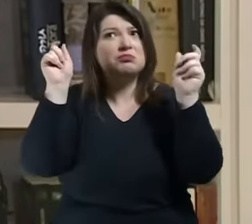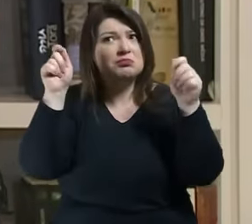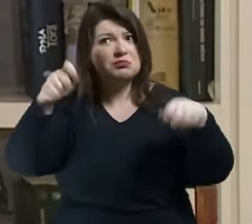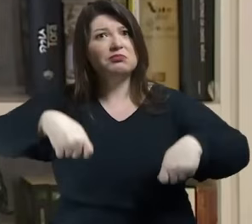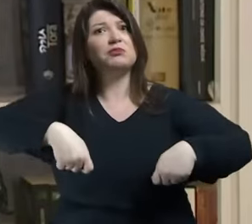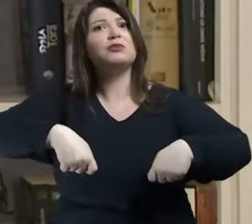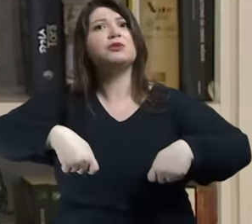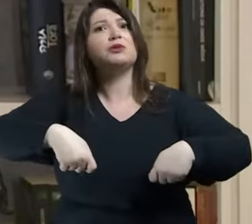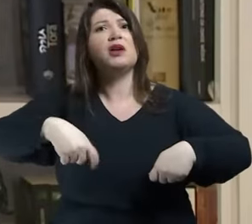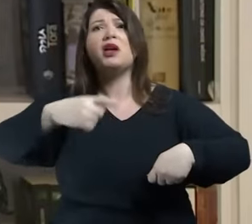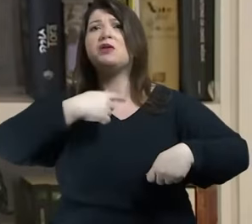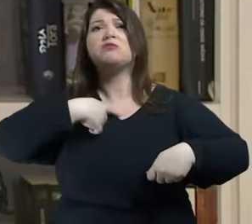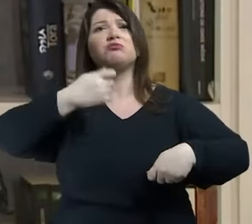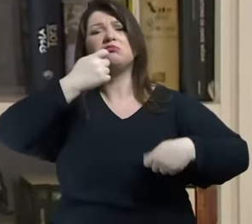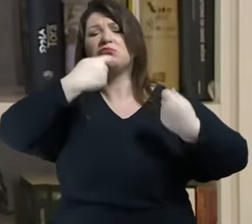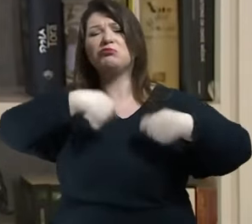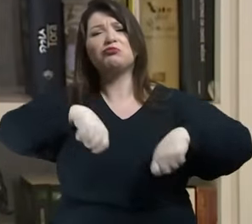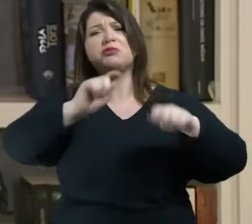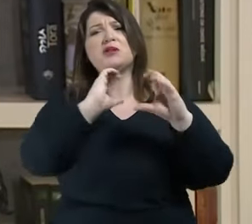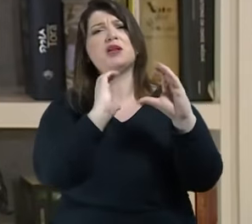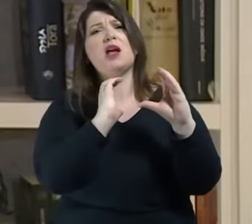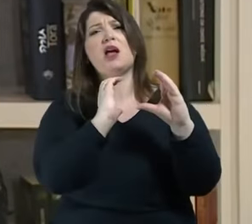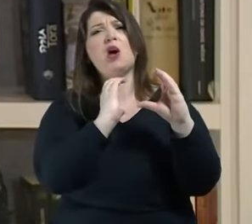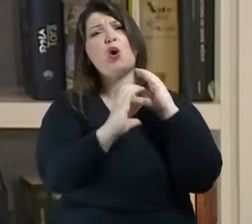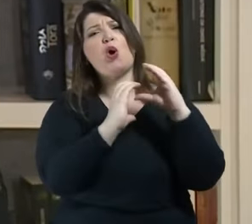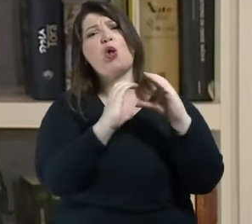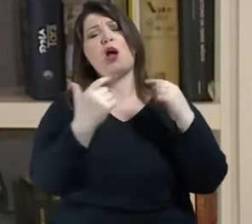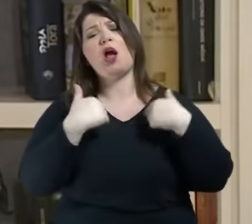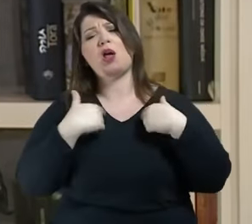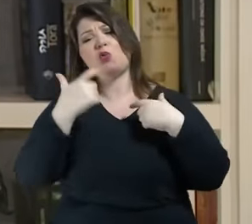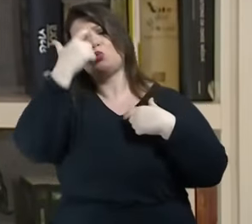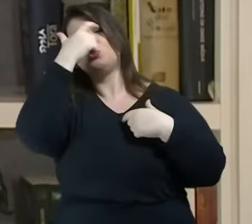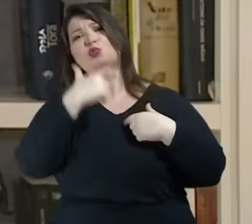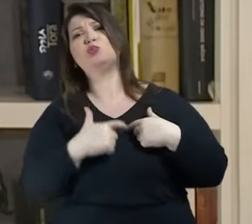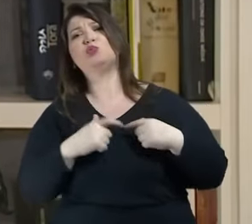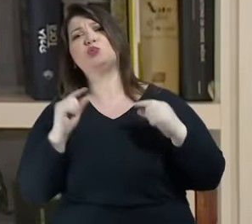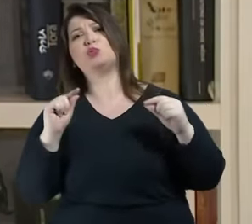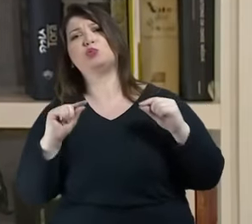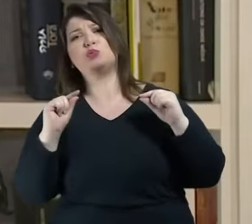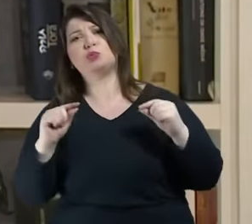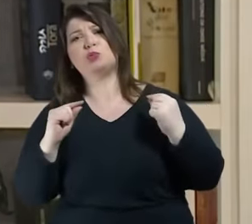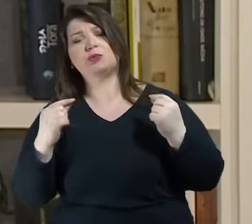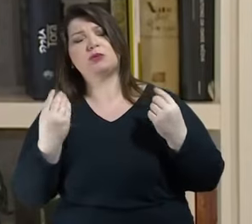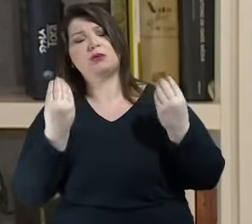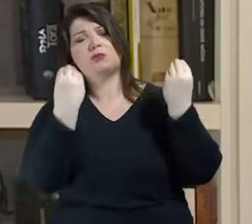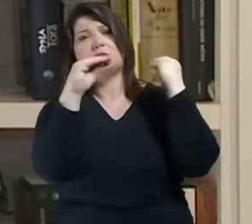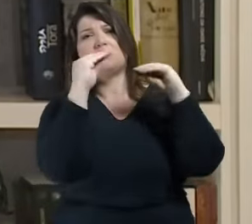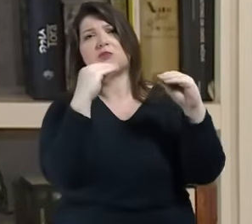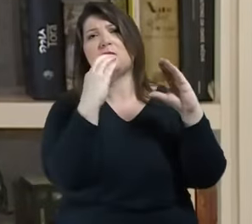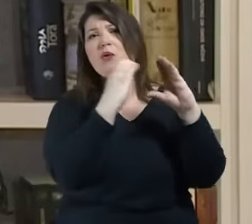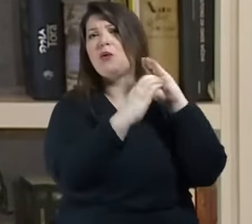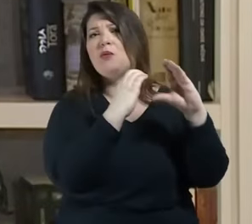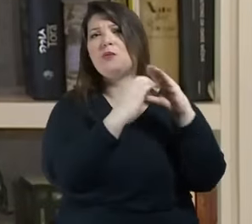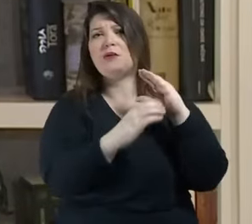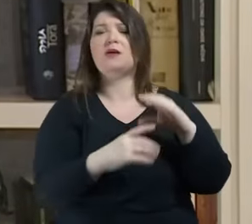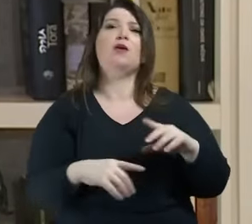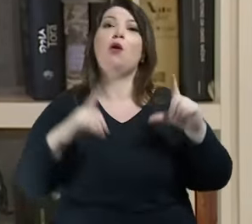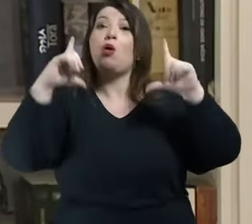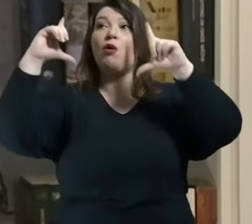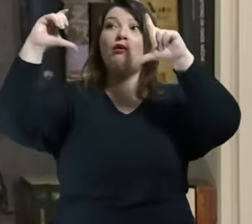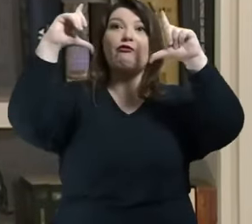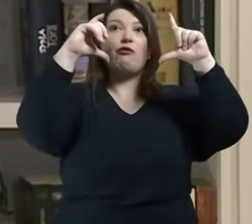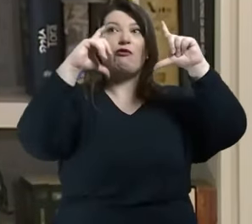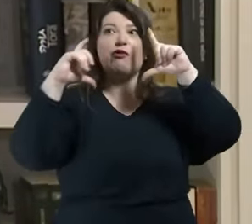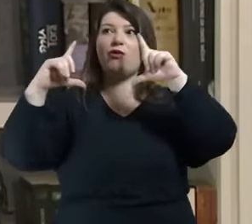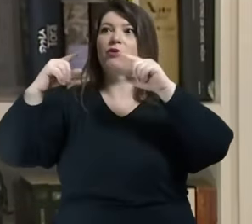comunicar tudo o que eu sou no exato instante que eu descubro nem fotografar tudo o que eu percebo